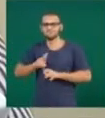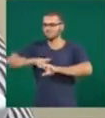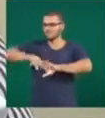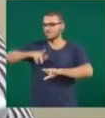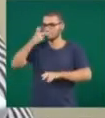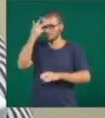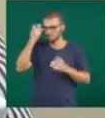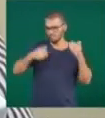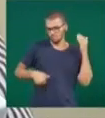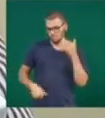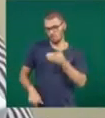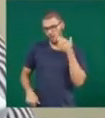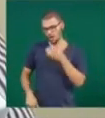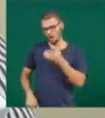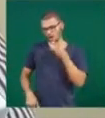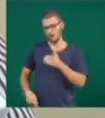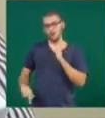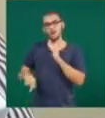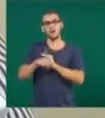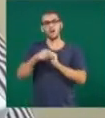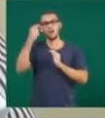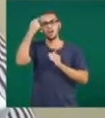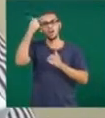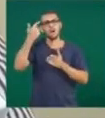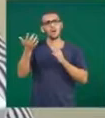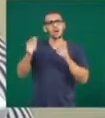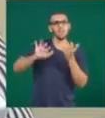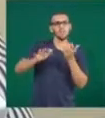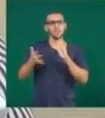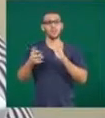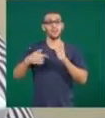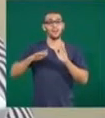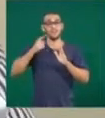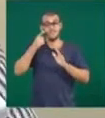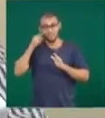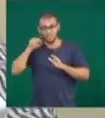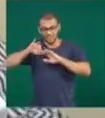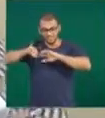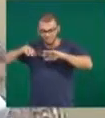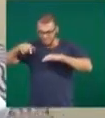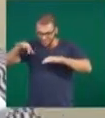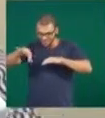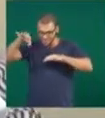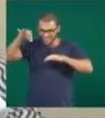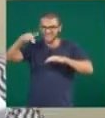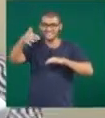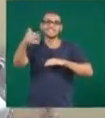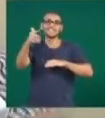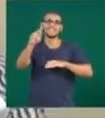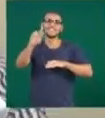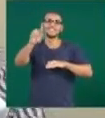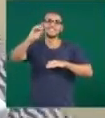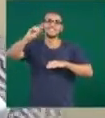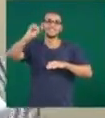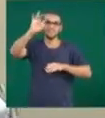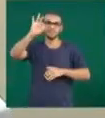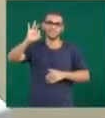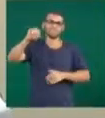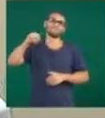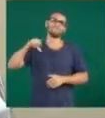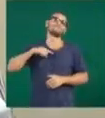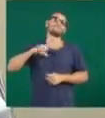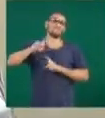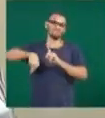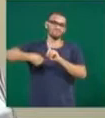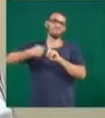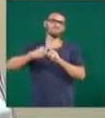de transtornos mentais, você vai ver que 70% desses pacientes tem também, também um transtorno de